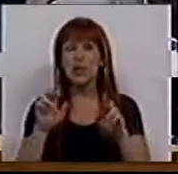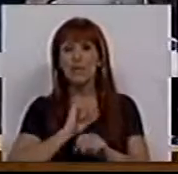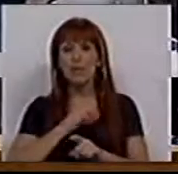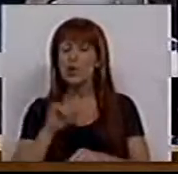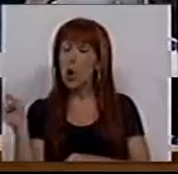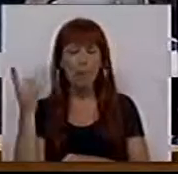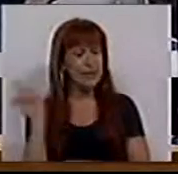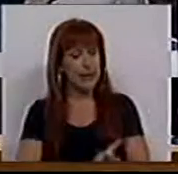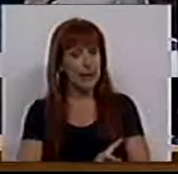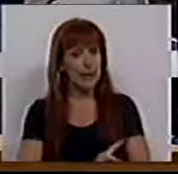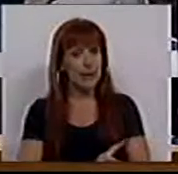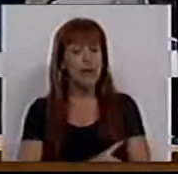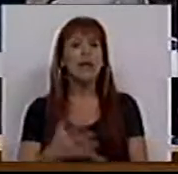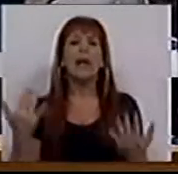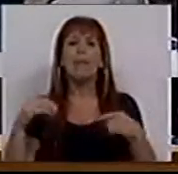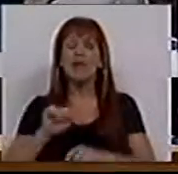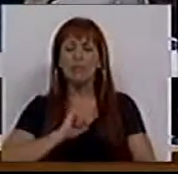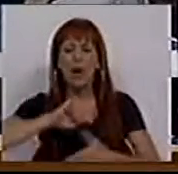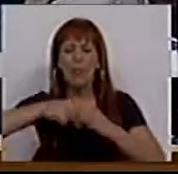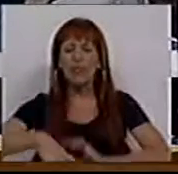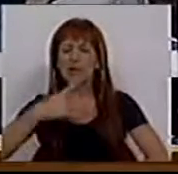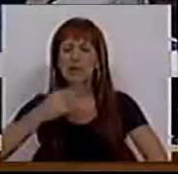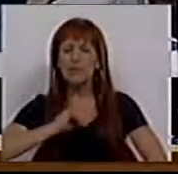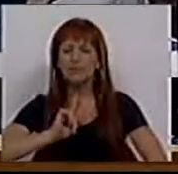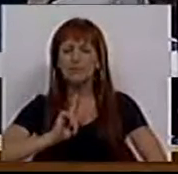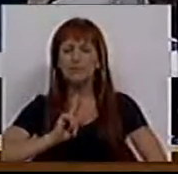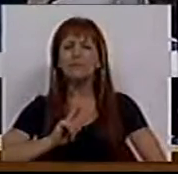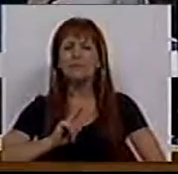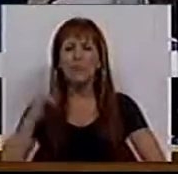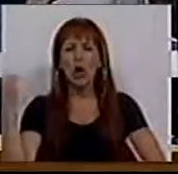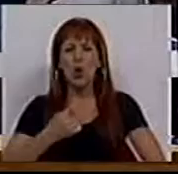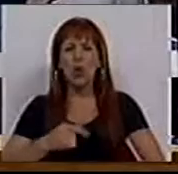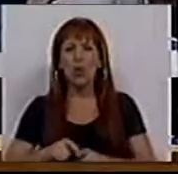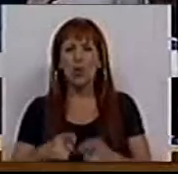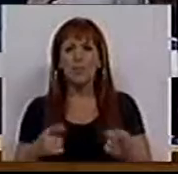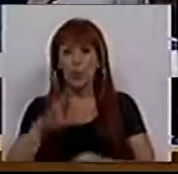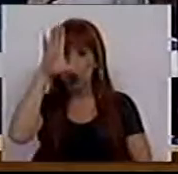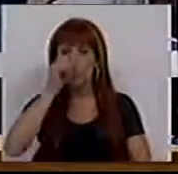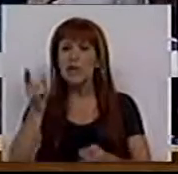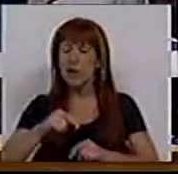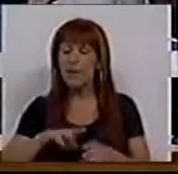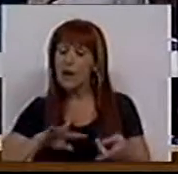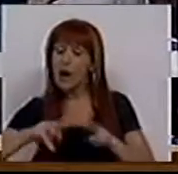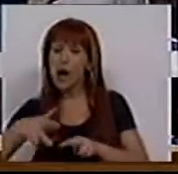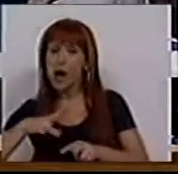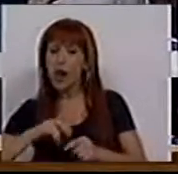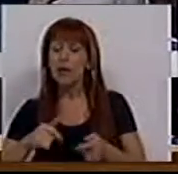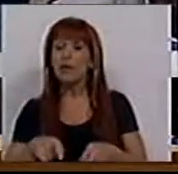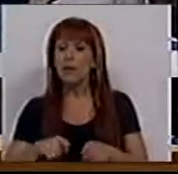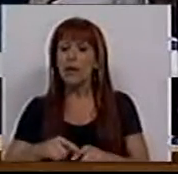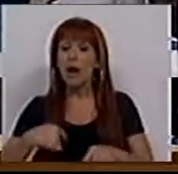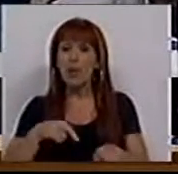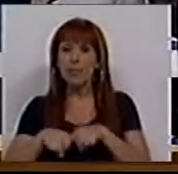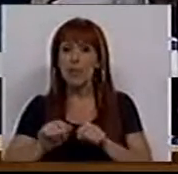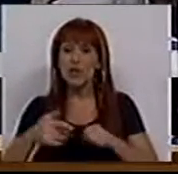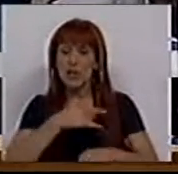que isso não venha a acontecer. Mas a minha profunda convicção é que isso impõe que o Governo também corrija e emenda a